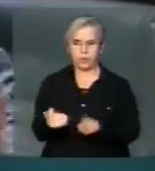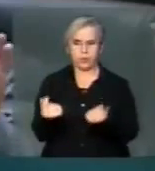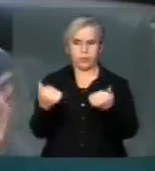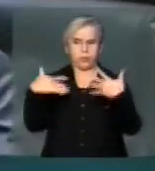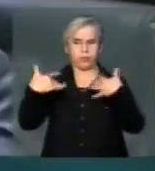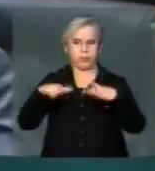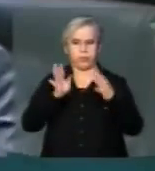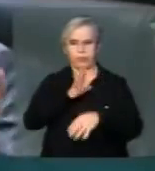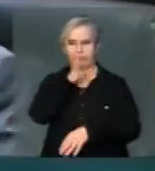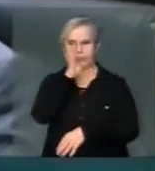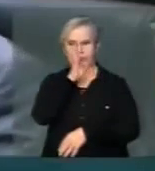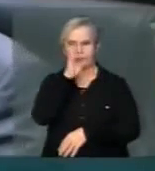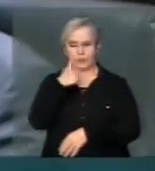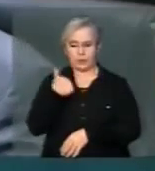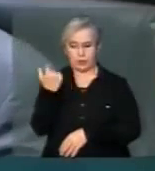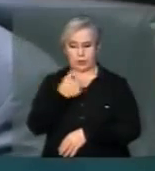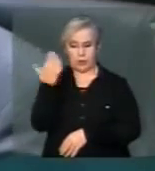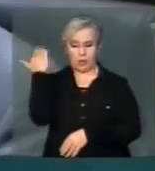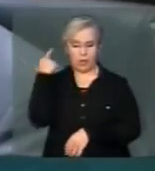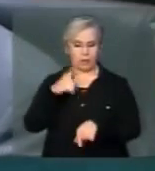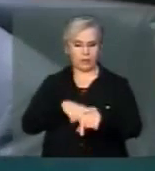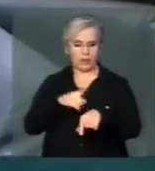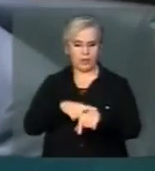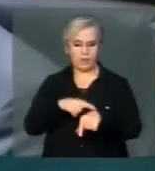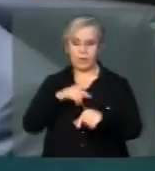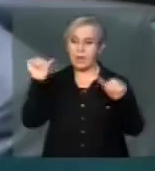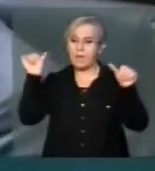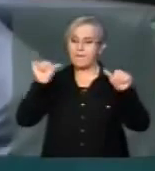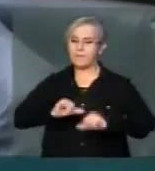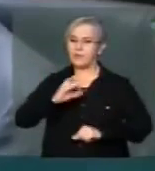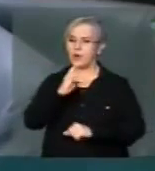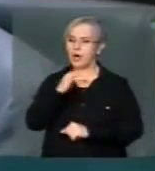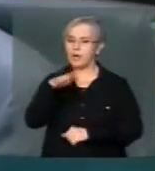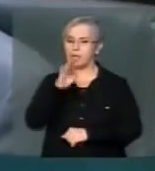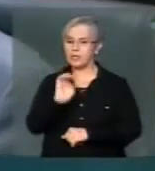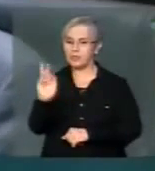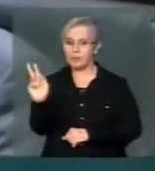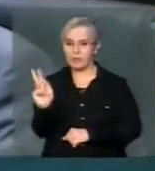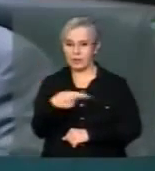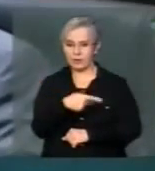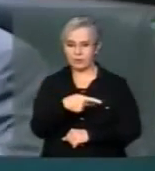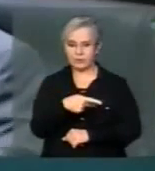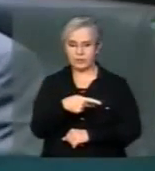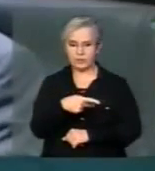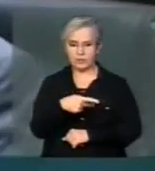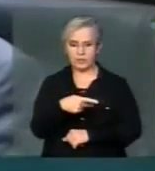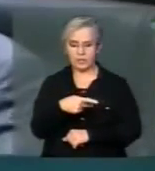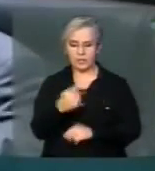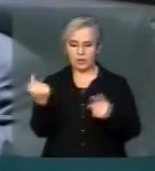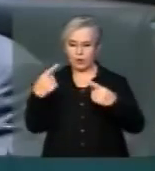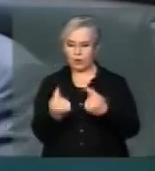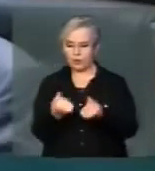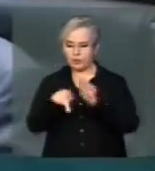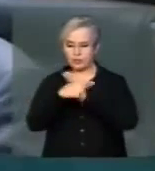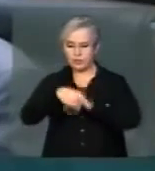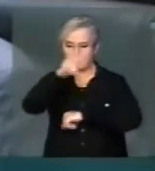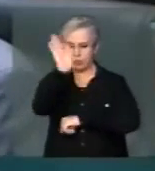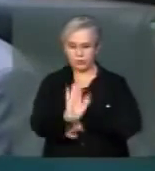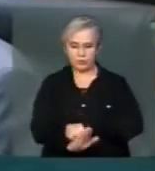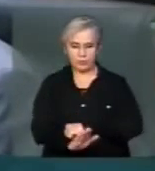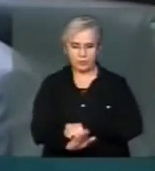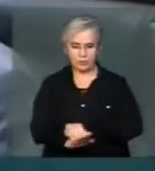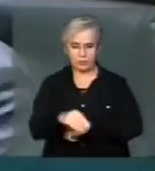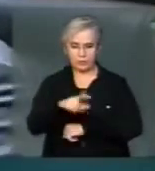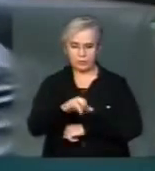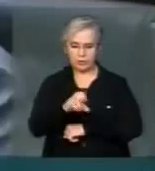Aquilo que para nós, na época, era o maior crime que já tinha acontecido contra o erário brasileiro, que era o mensalão, o